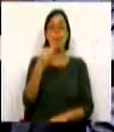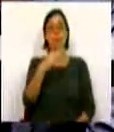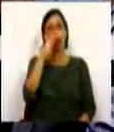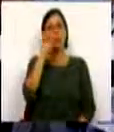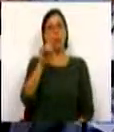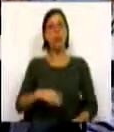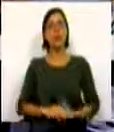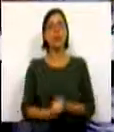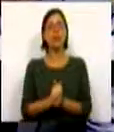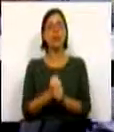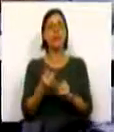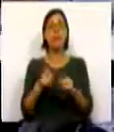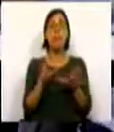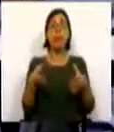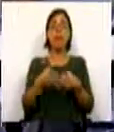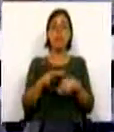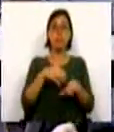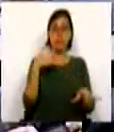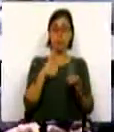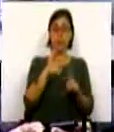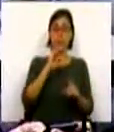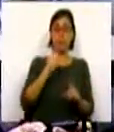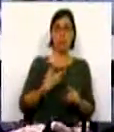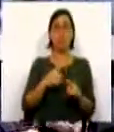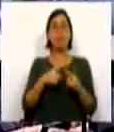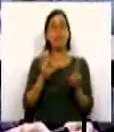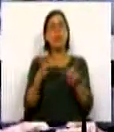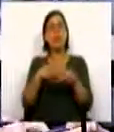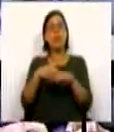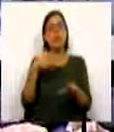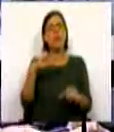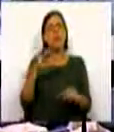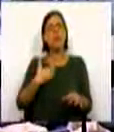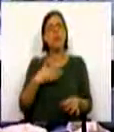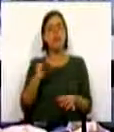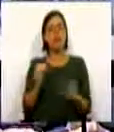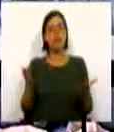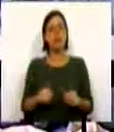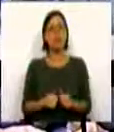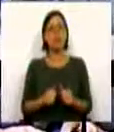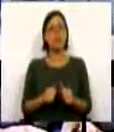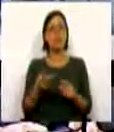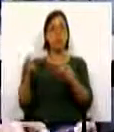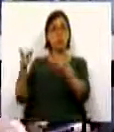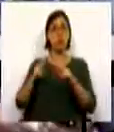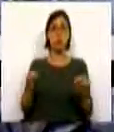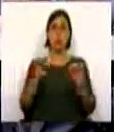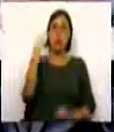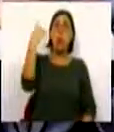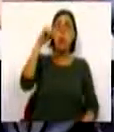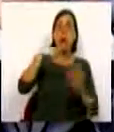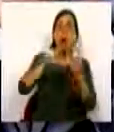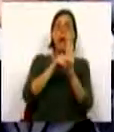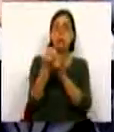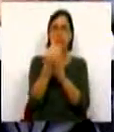curiosamente, nem a bancada do grupo parlamentar do PSD, nem a bancada do grupo parlamentar do CDS, avocaram um único